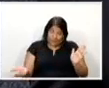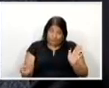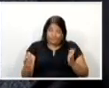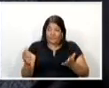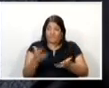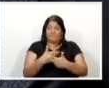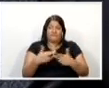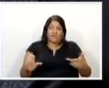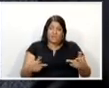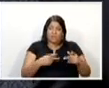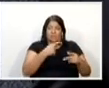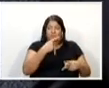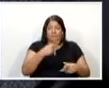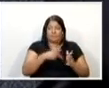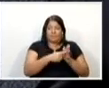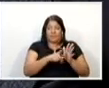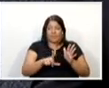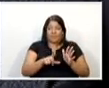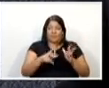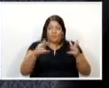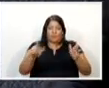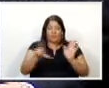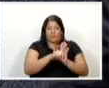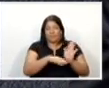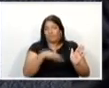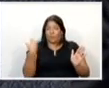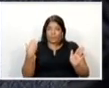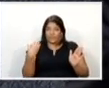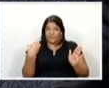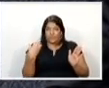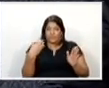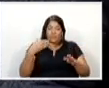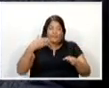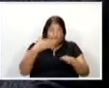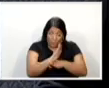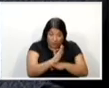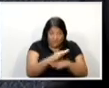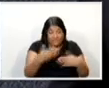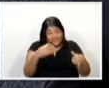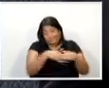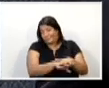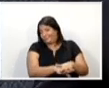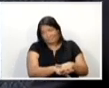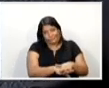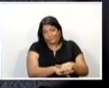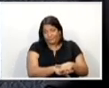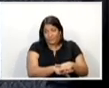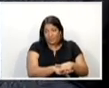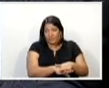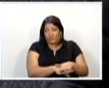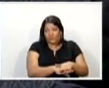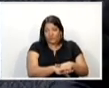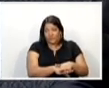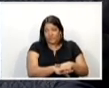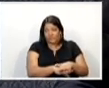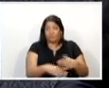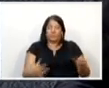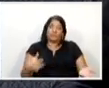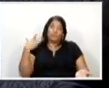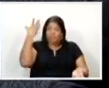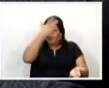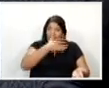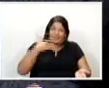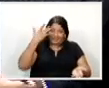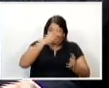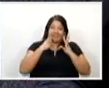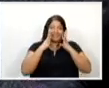muitos projetos nossos aqui têm sido lei morta, têm sido votados, passam na casa e não é regulamentado. Então, eu gostaria que o senhor prefeito se atentasse